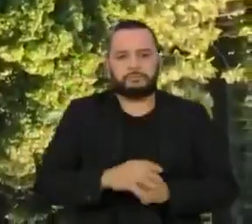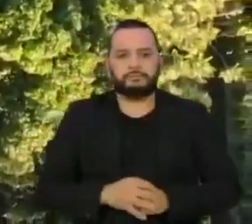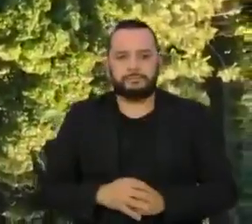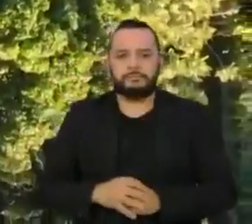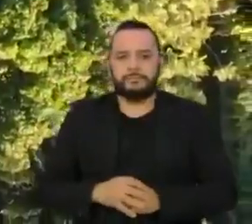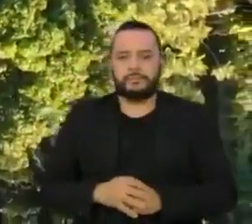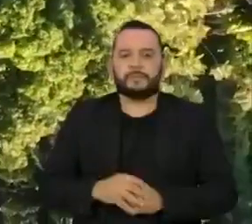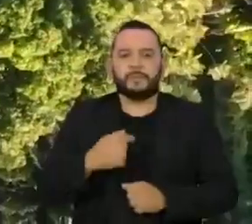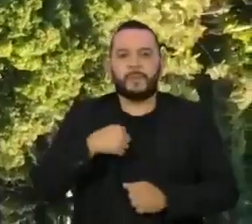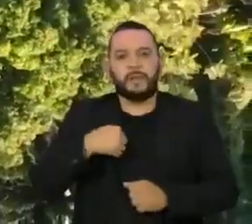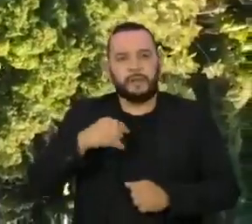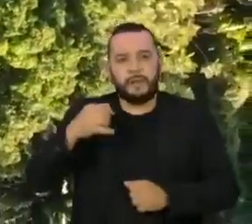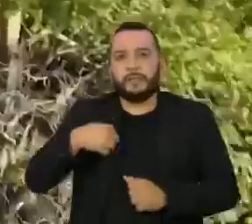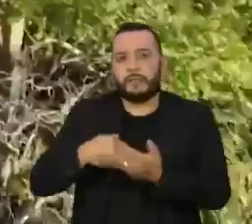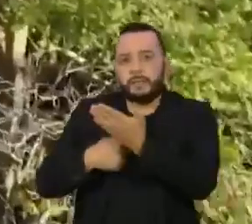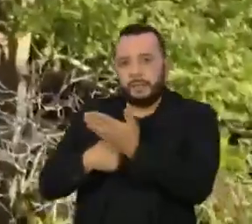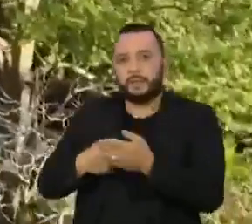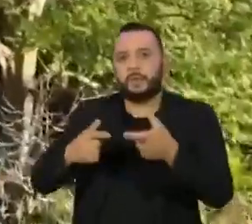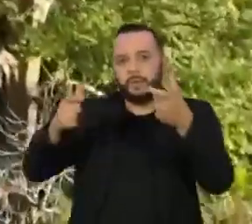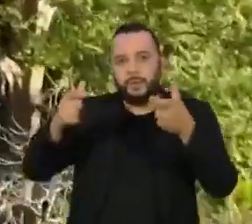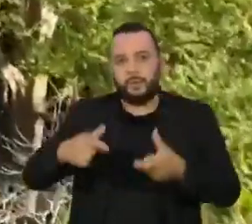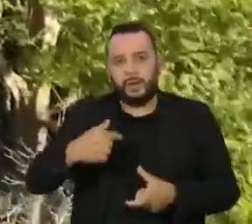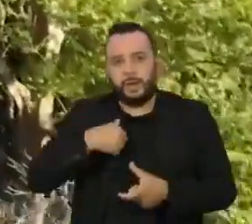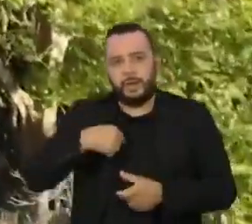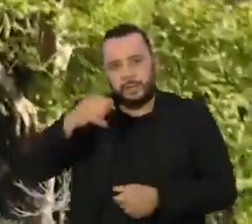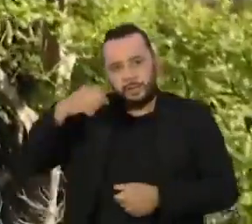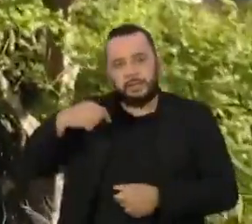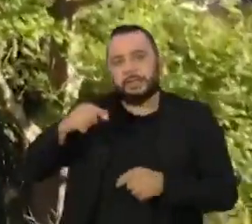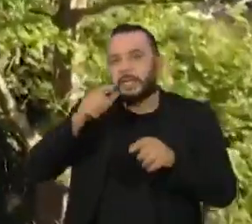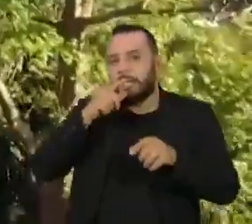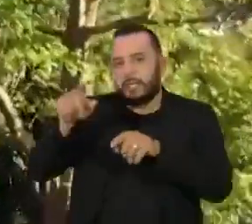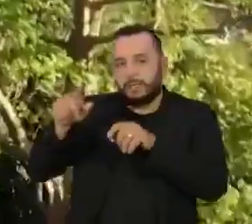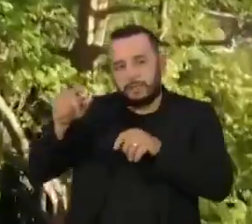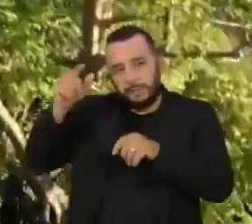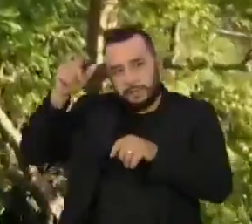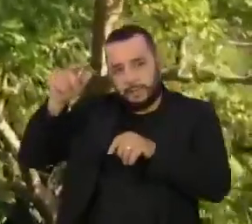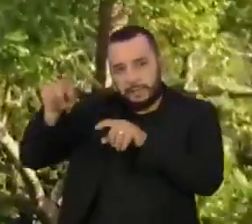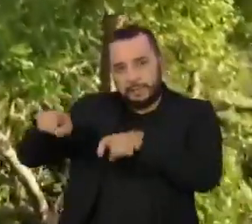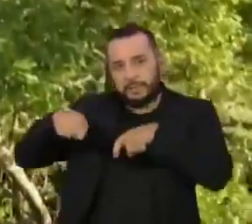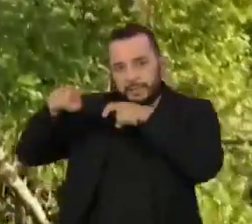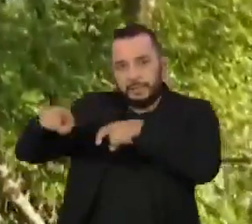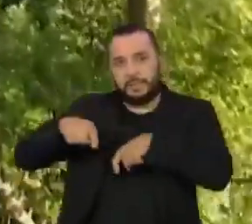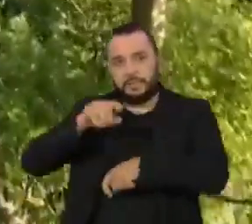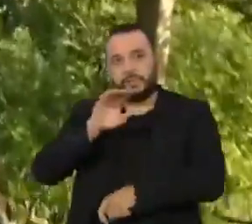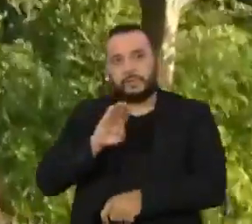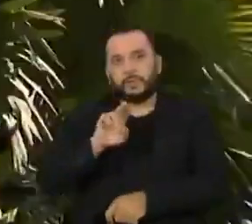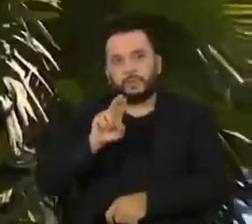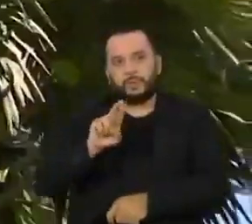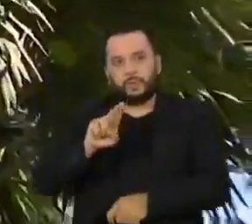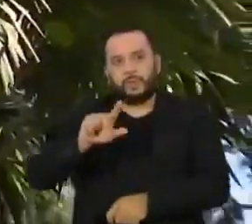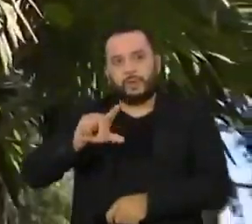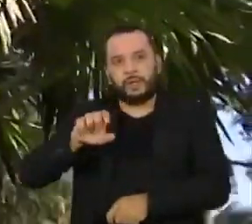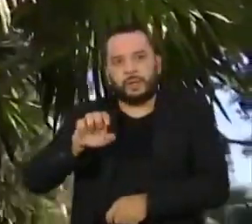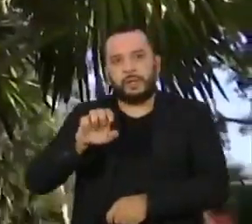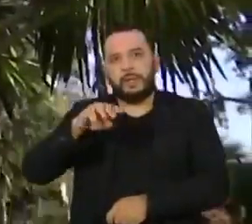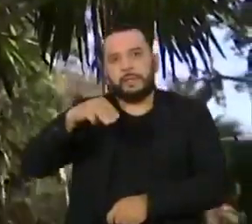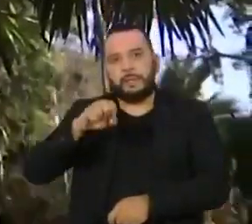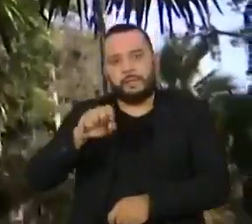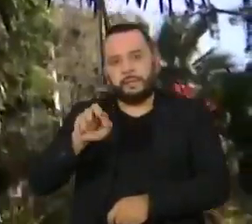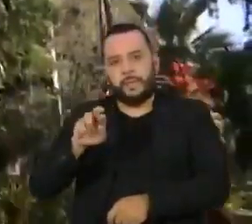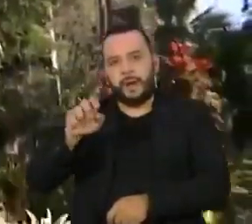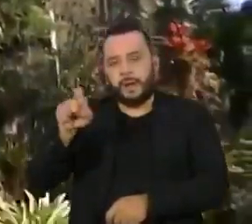O sítio Burle Marx, no oeste do Rio de Janeiro, possui mais de 3.500 espécies de plantas nativas e é considerado um